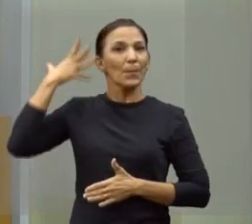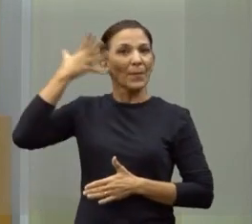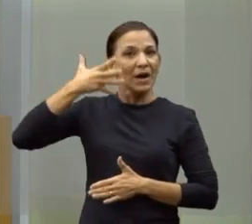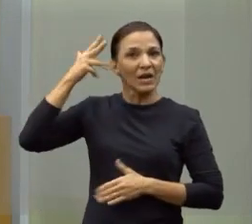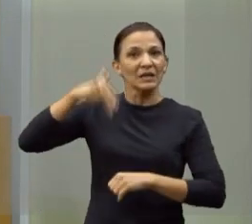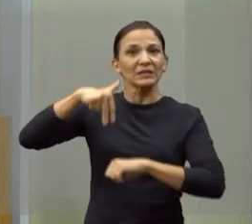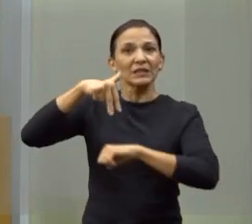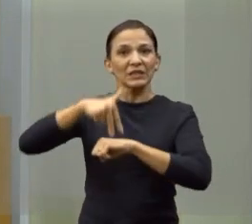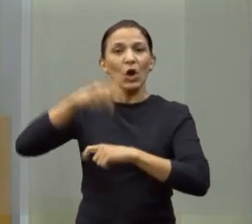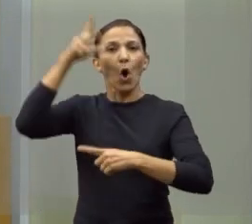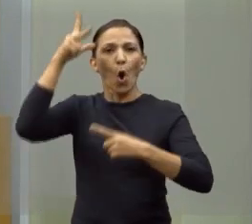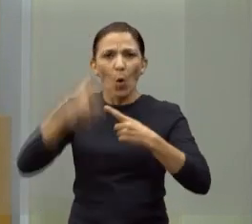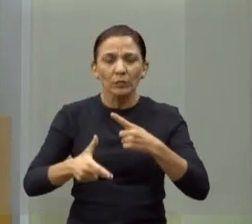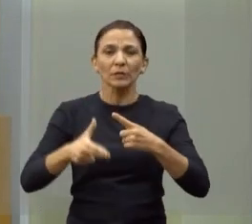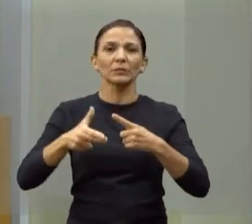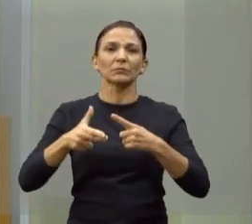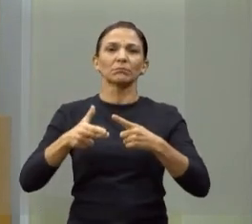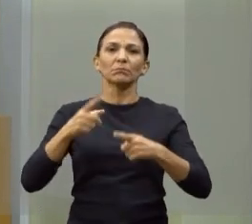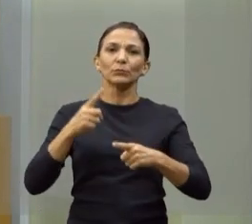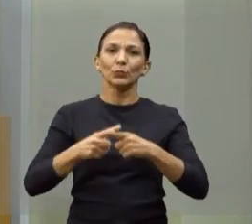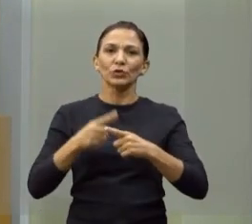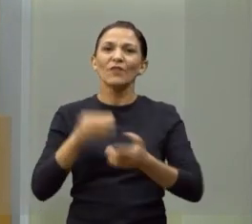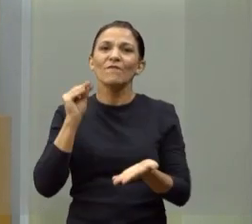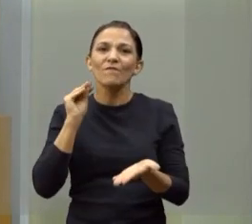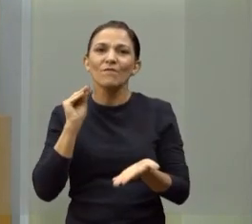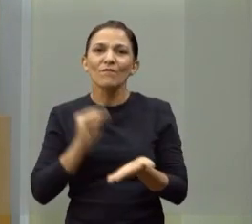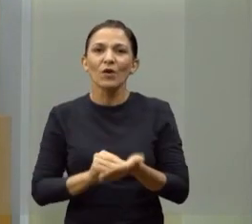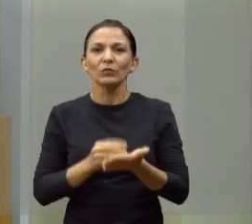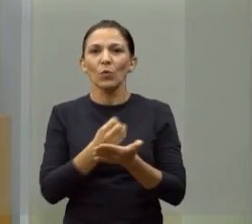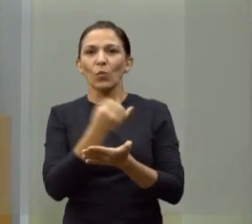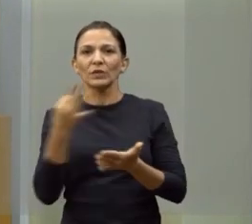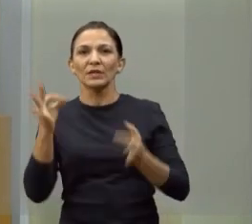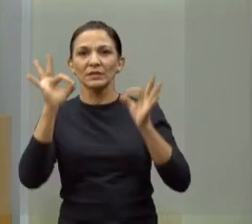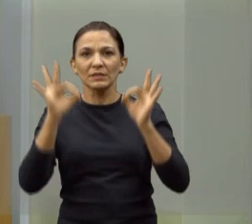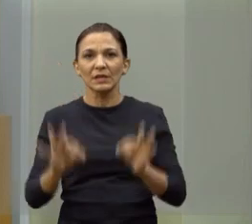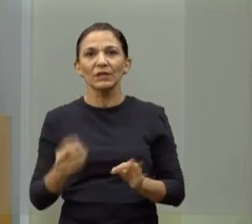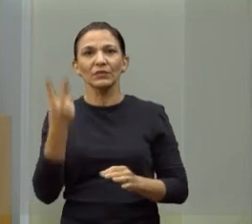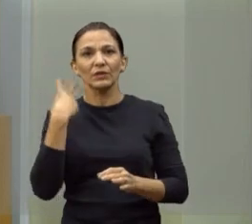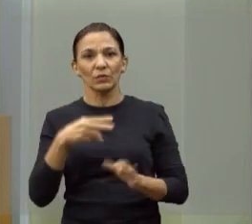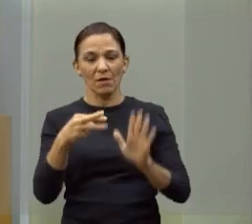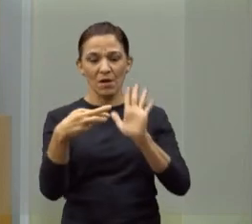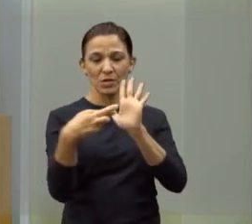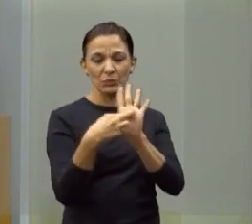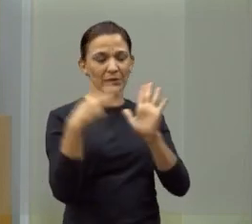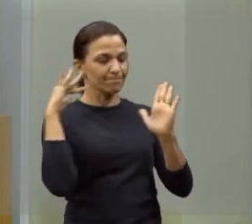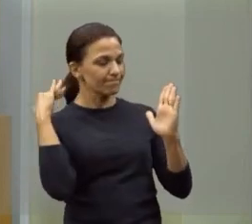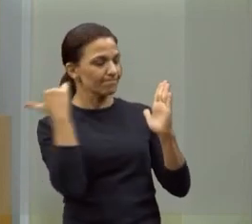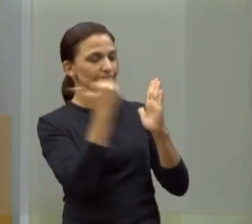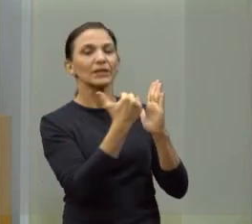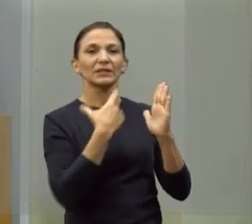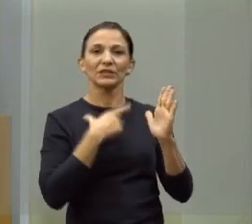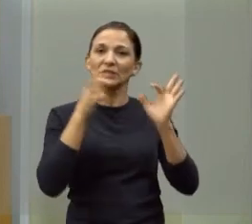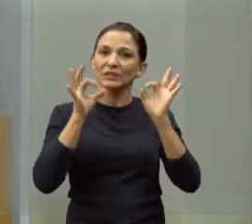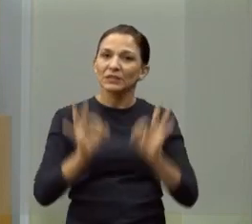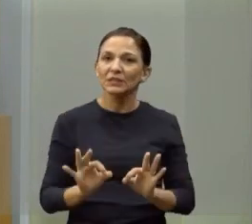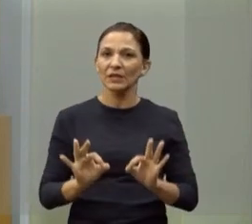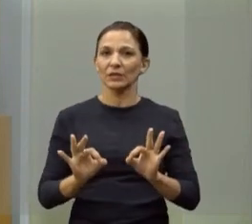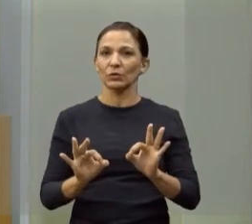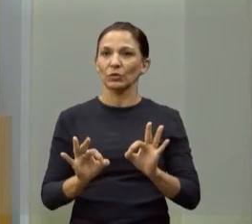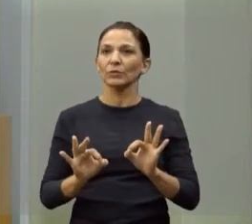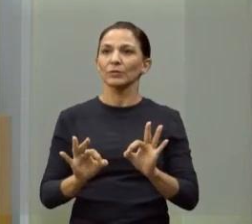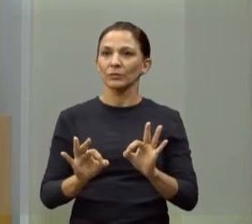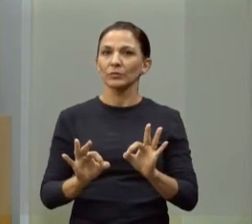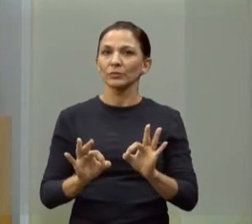expediente é interrompida por causa que não tem coro. Então, vamos prestar atenção no regimento interno e seguir o que a gente é